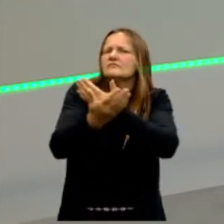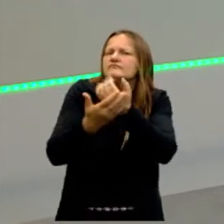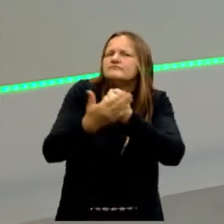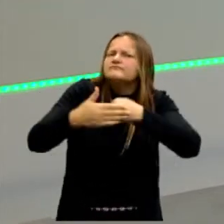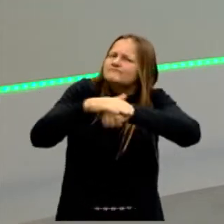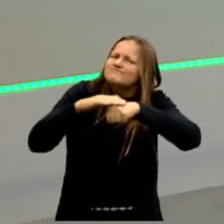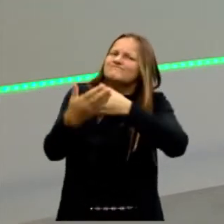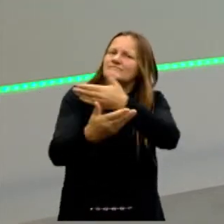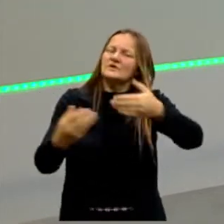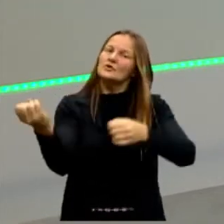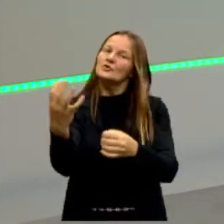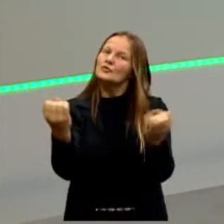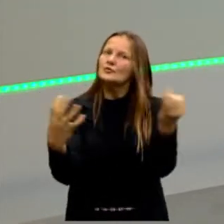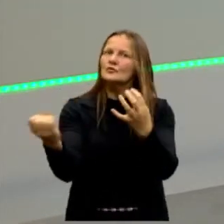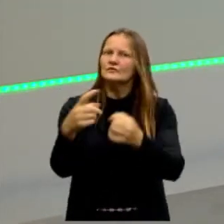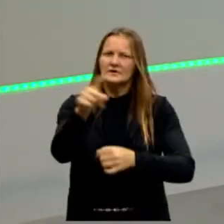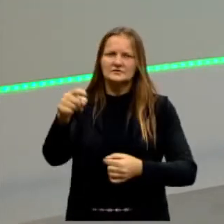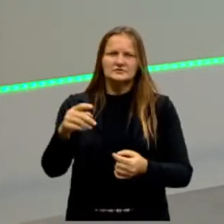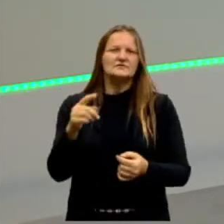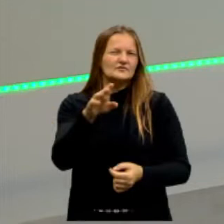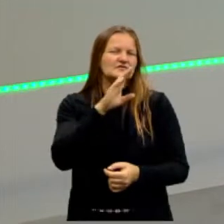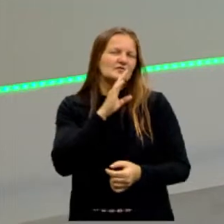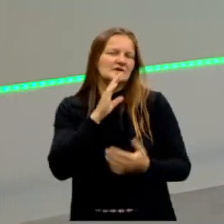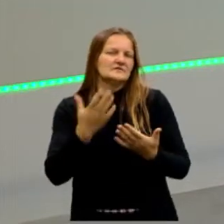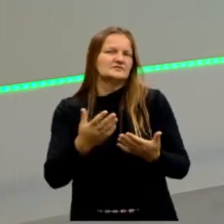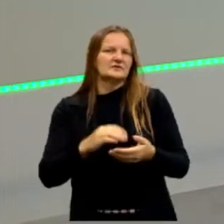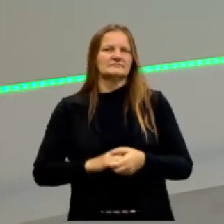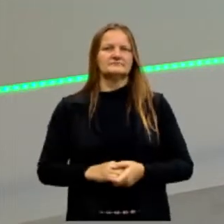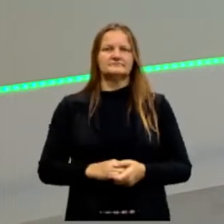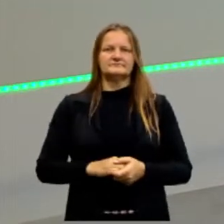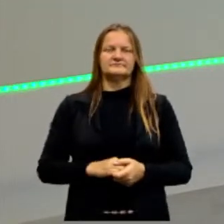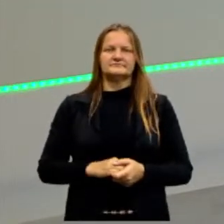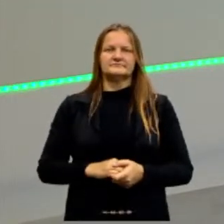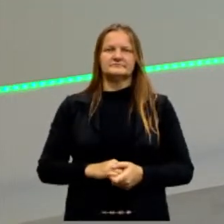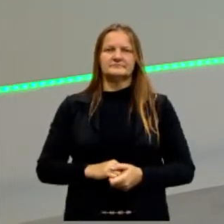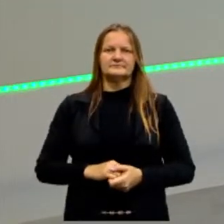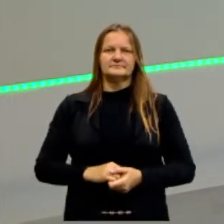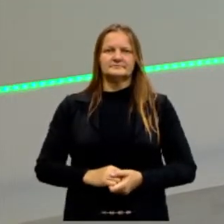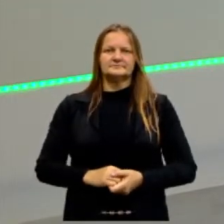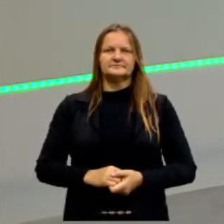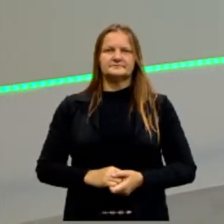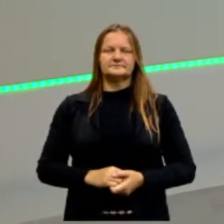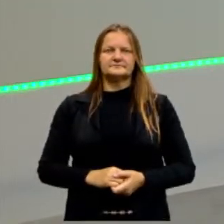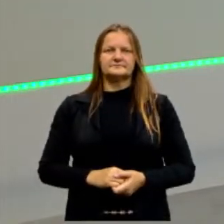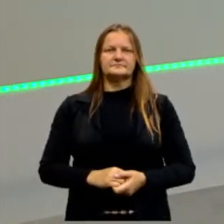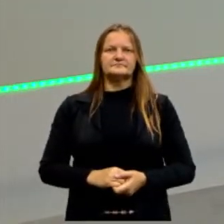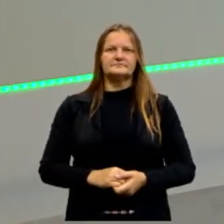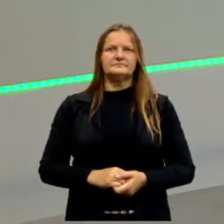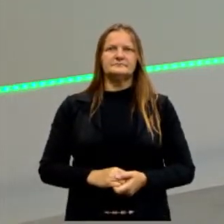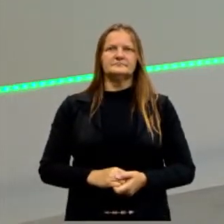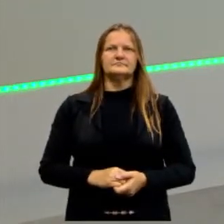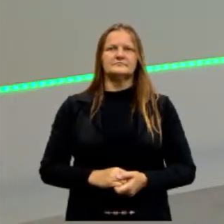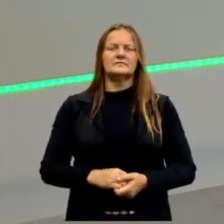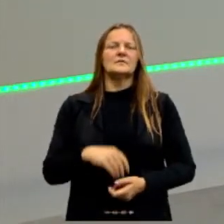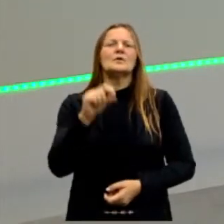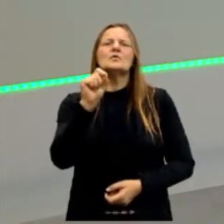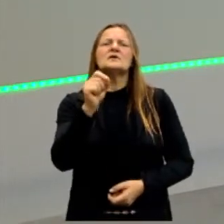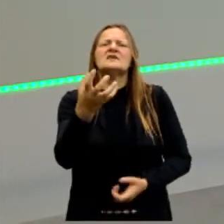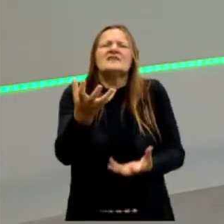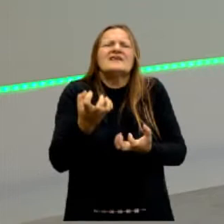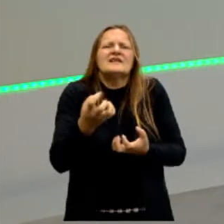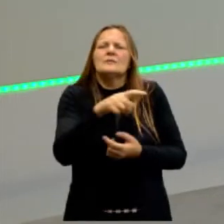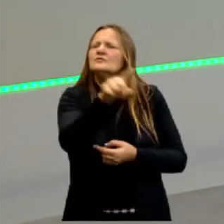coisas novas e algumas, talvez, não tão novas assim, já são bem conhecidas. O que queremos?